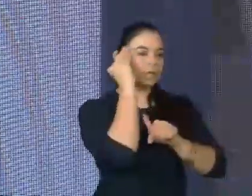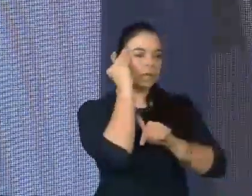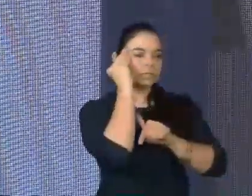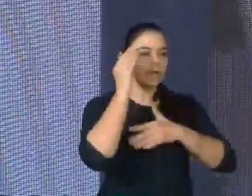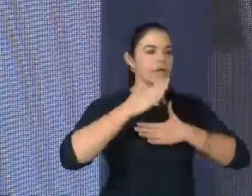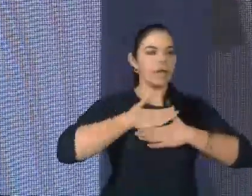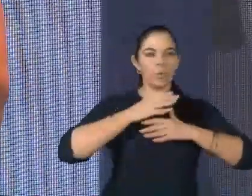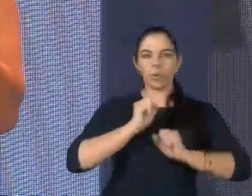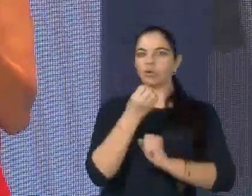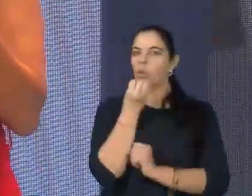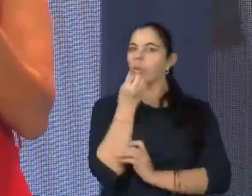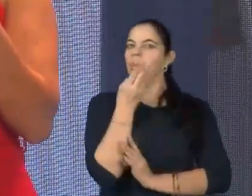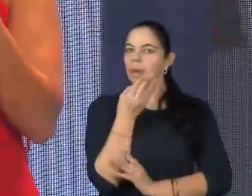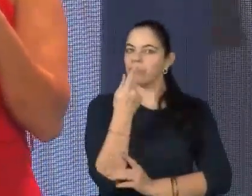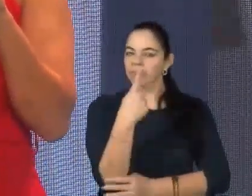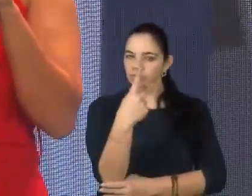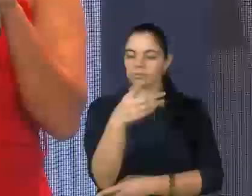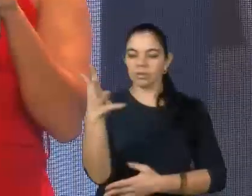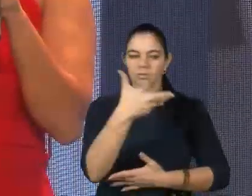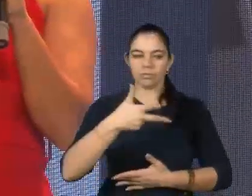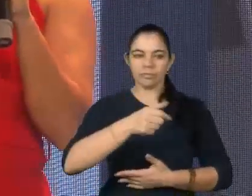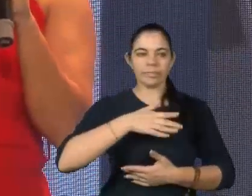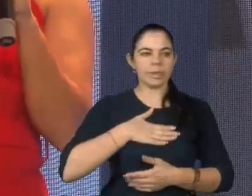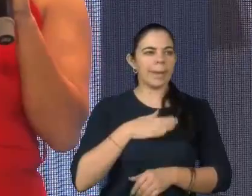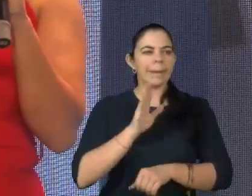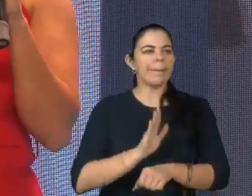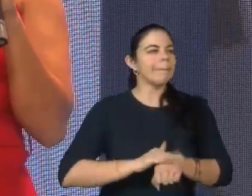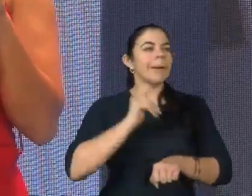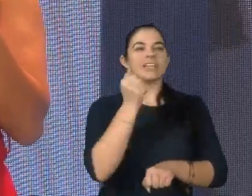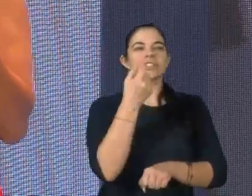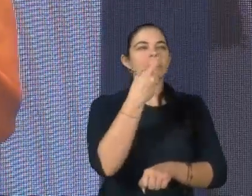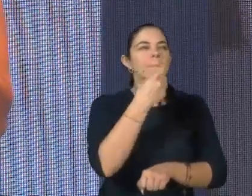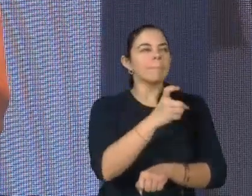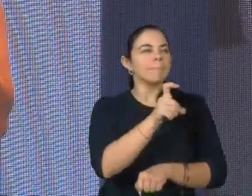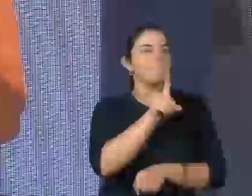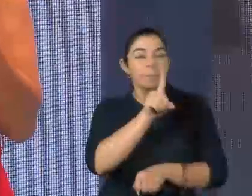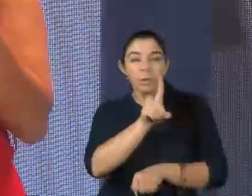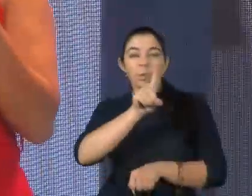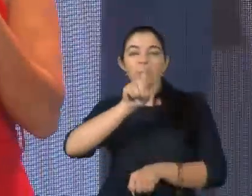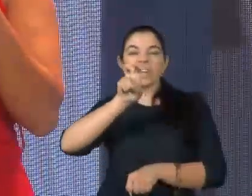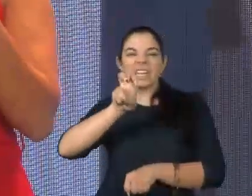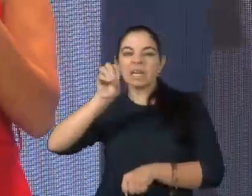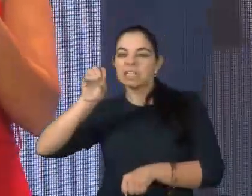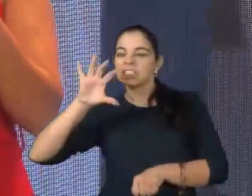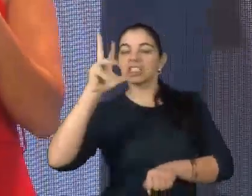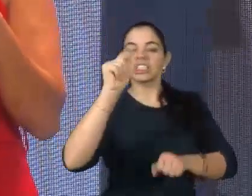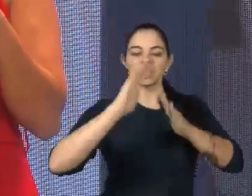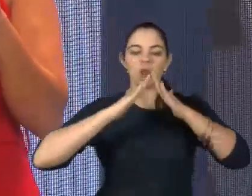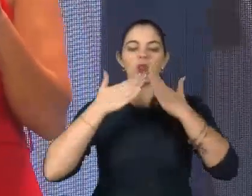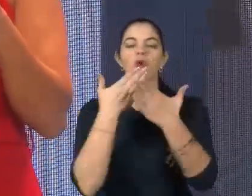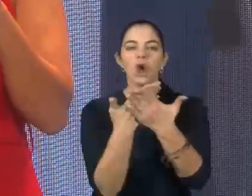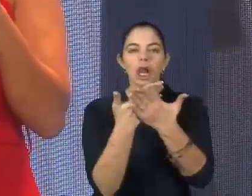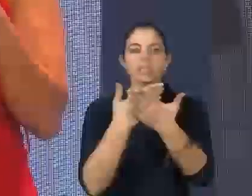eu posso contar para vocês que eu andei por mais de 1.600 escolas escutando professores. Eu atendia o